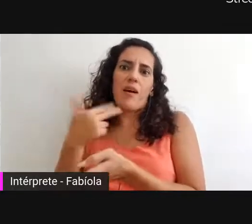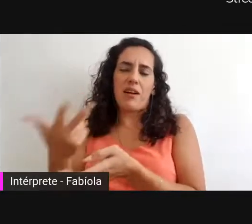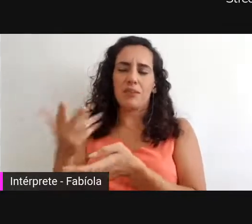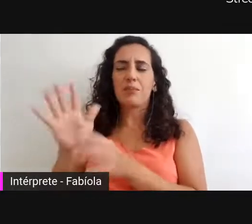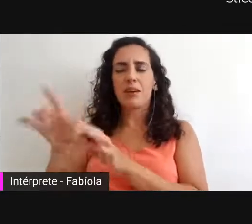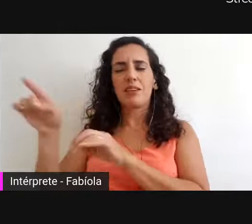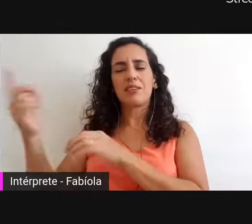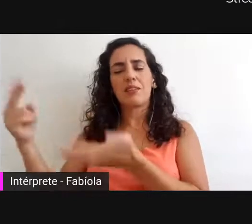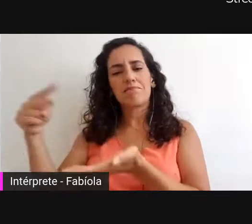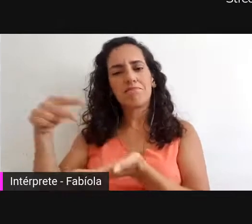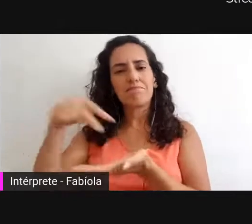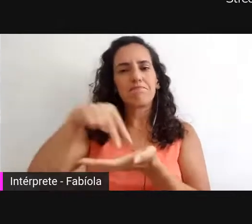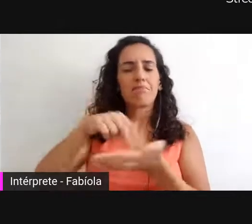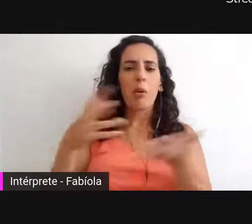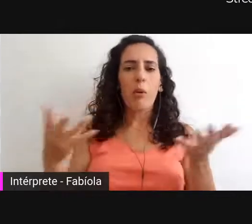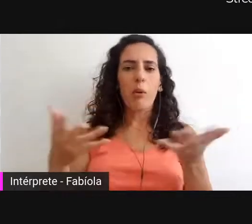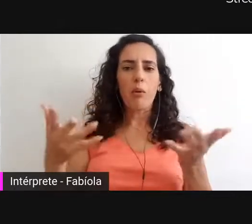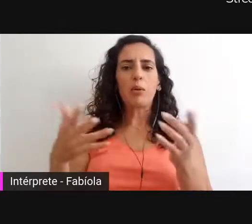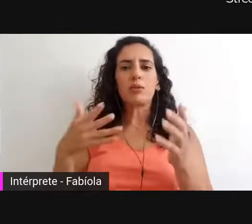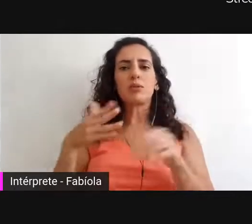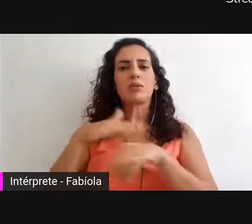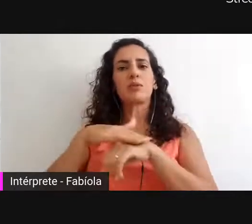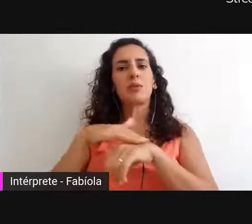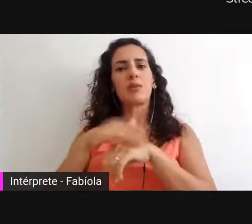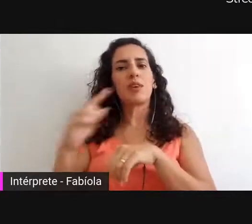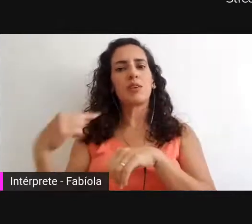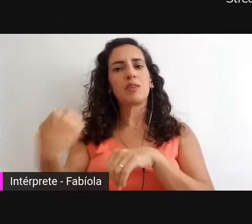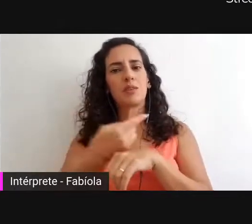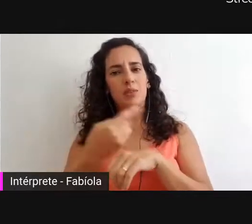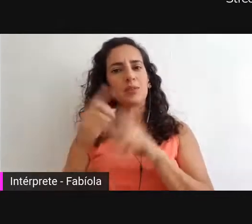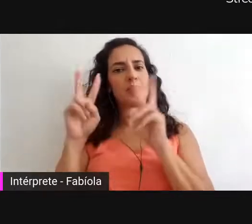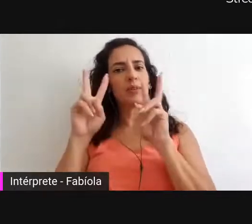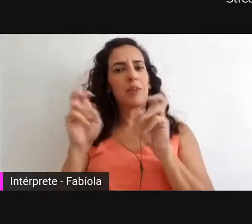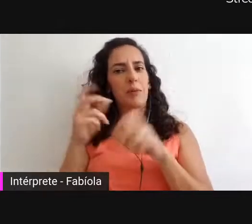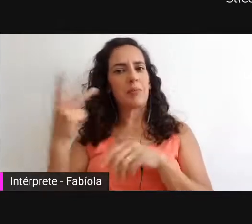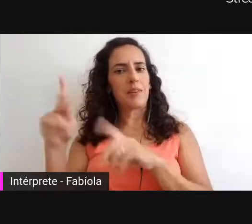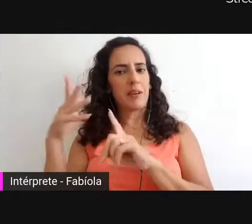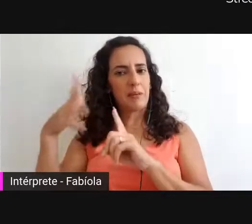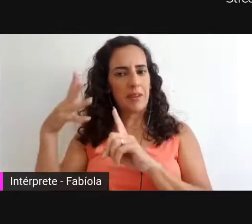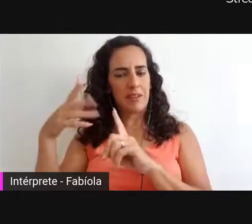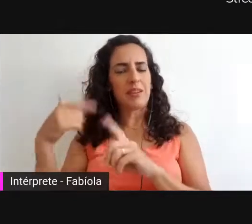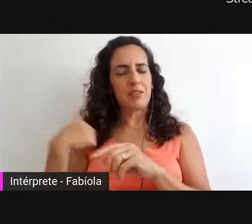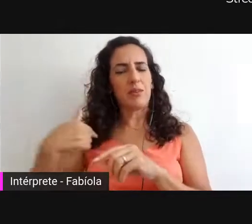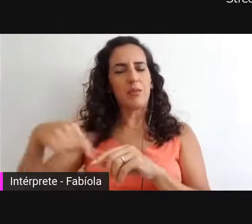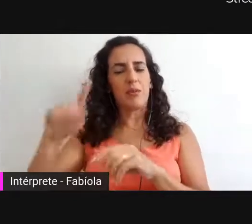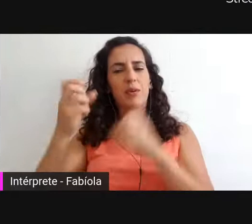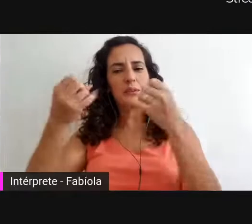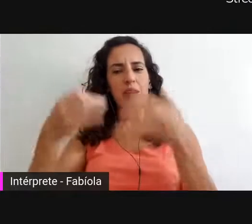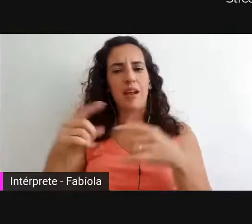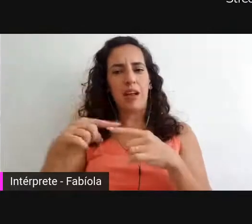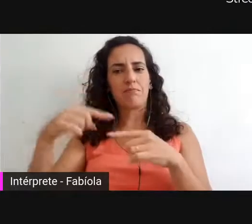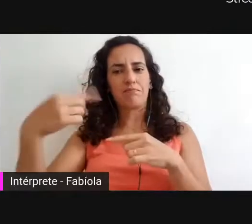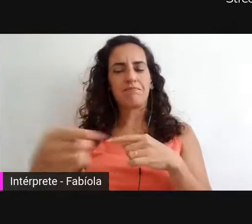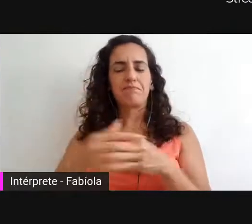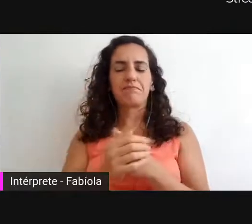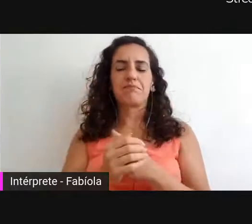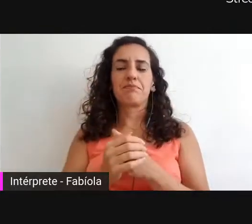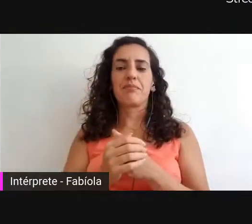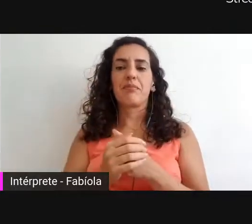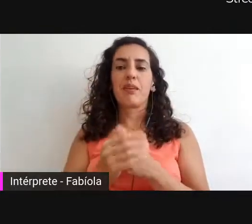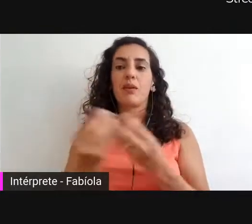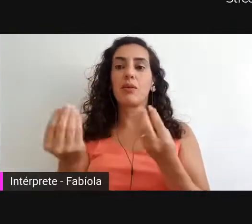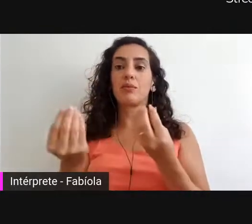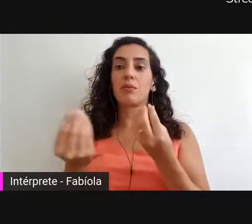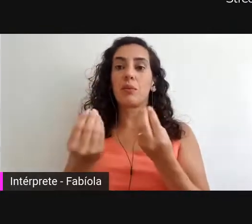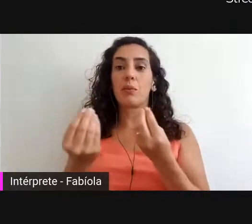sobre esse instigante tema. Já já eu falo um pouco também sobre o tema. Auxiliando os trabalhos hoje, eu